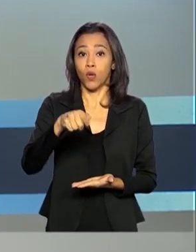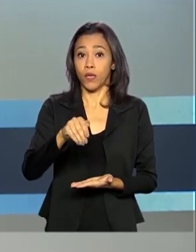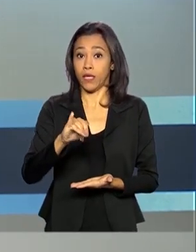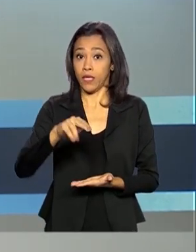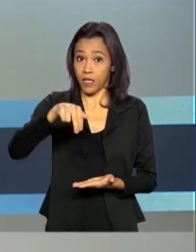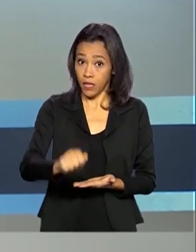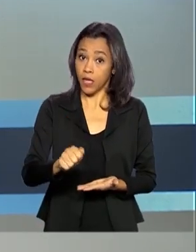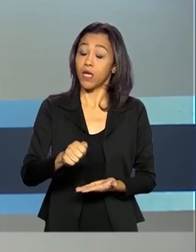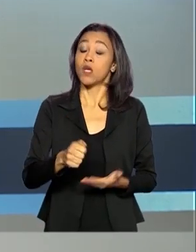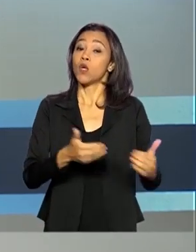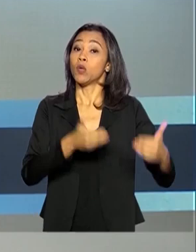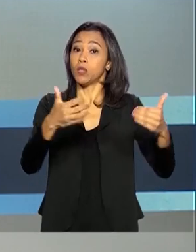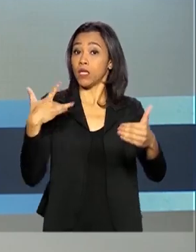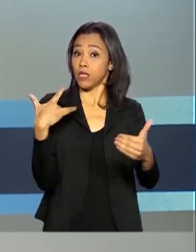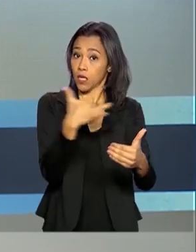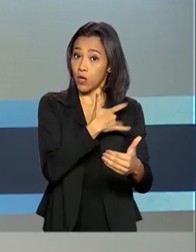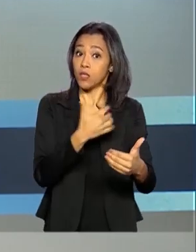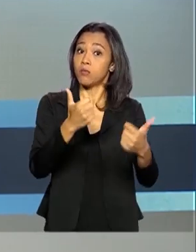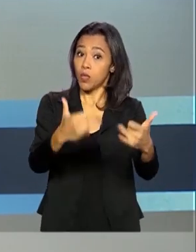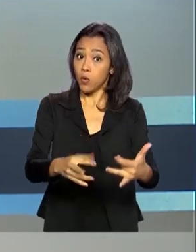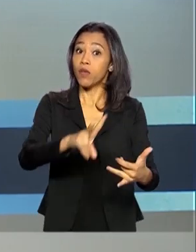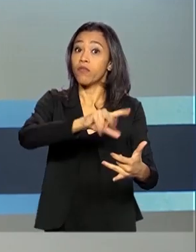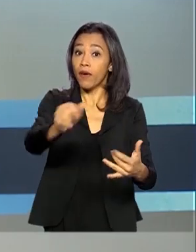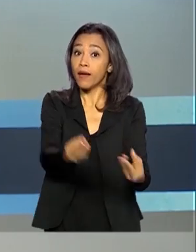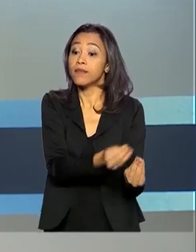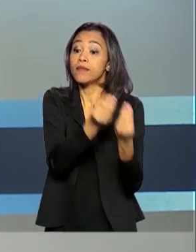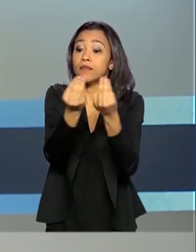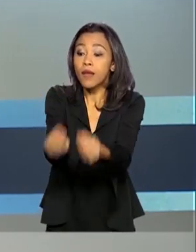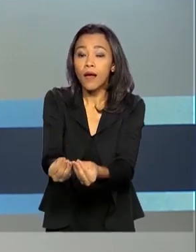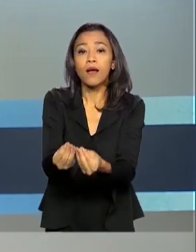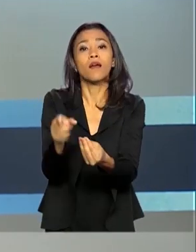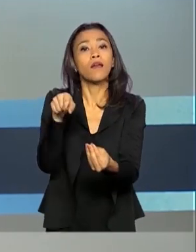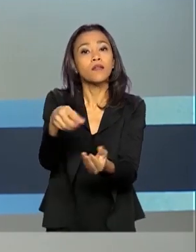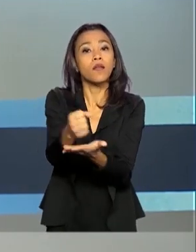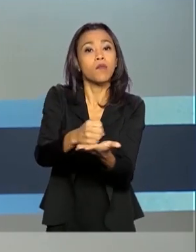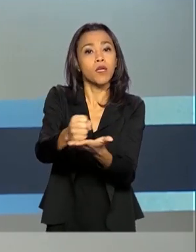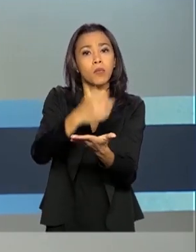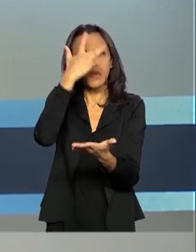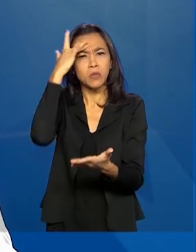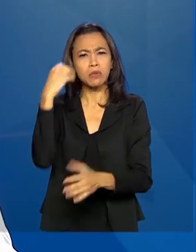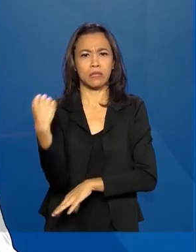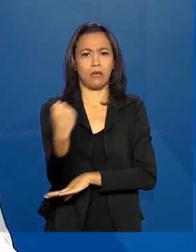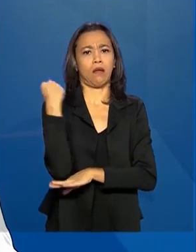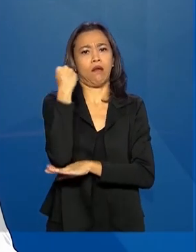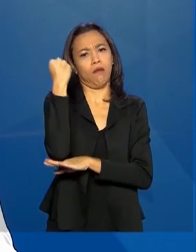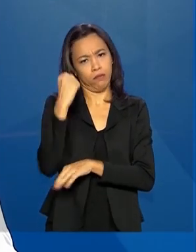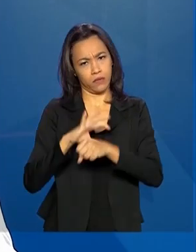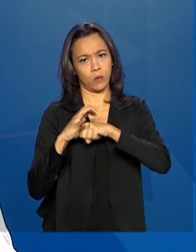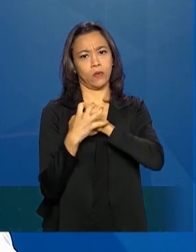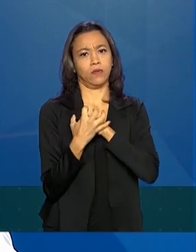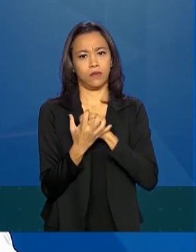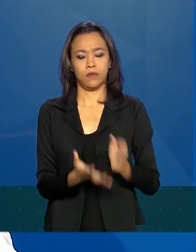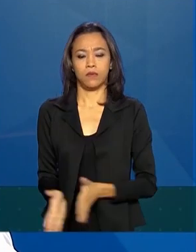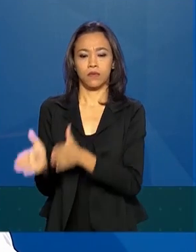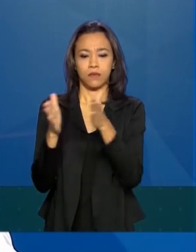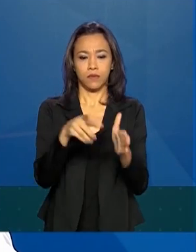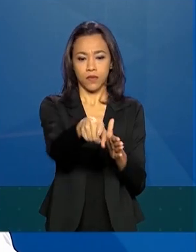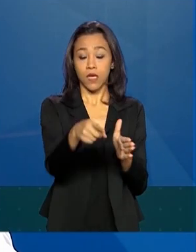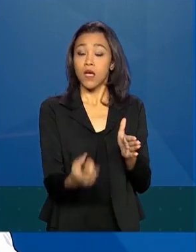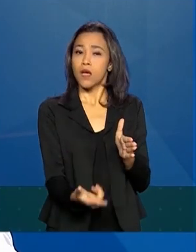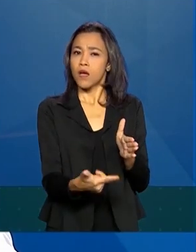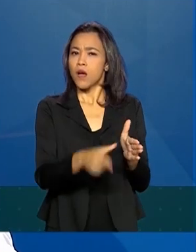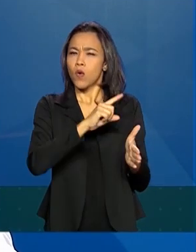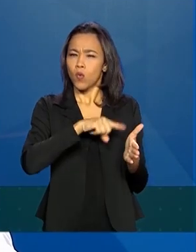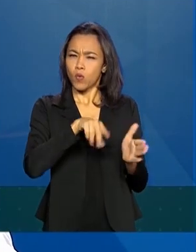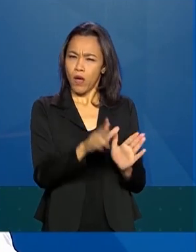medicamento será estendido também para pacientes graves da doença. O trabalho científico publicado no New England